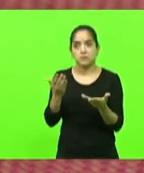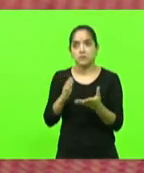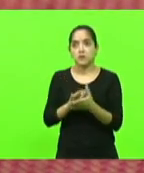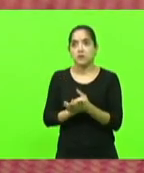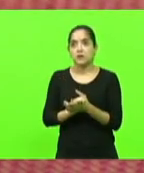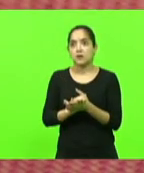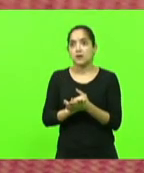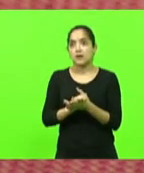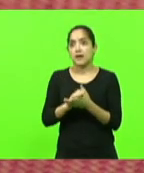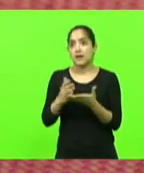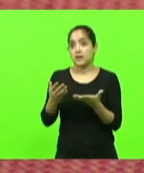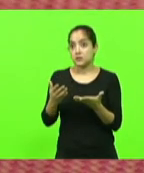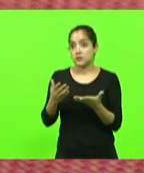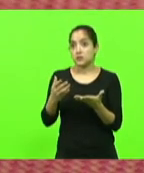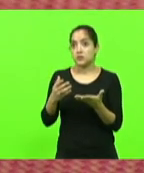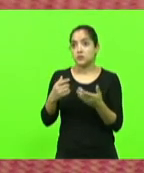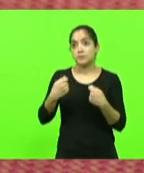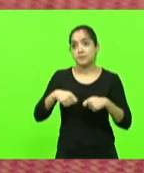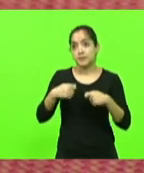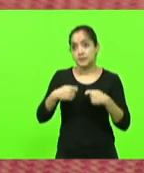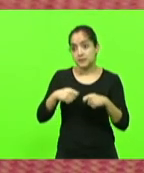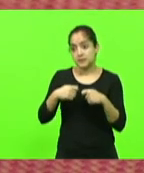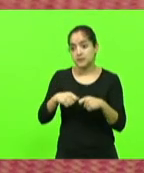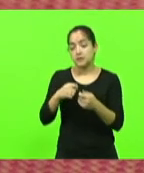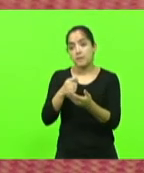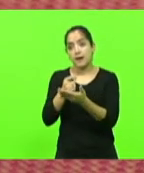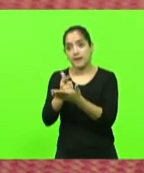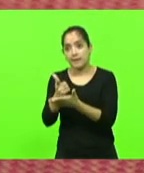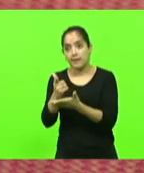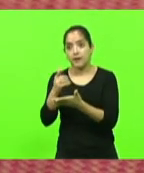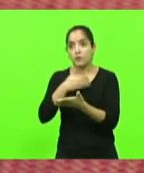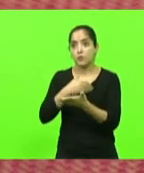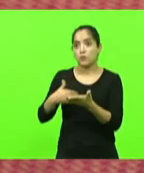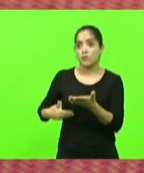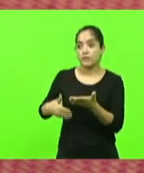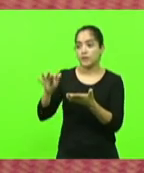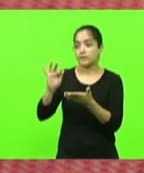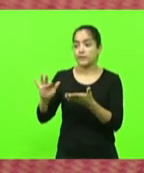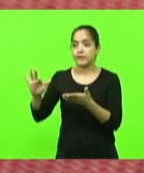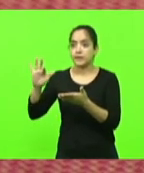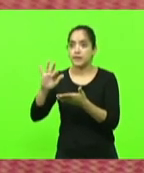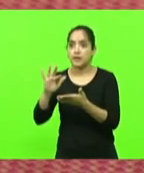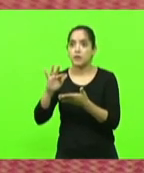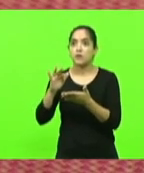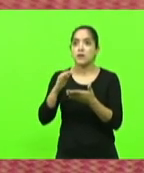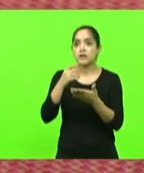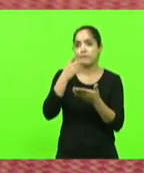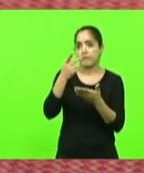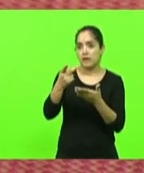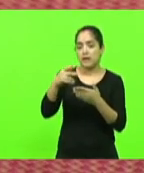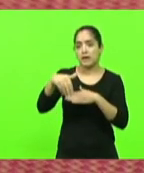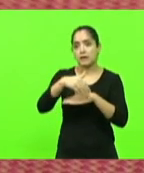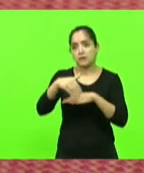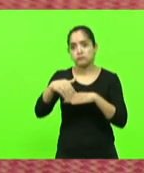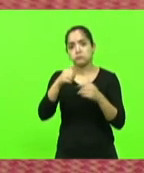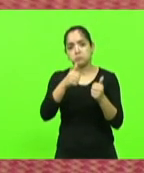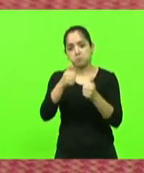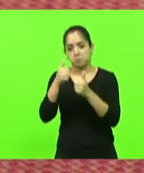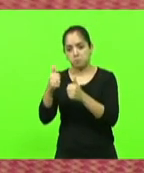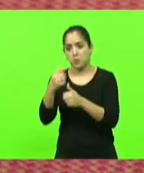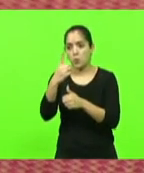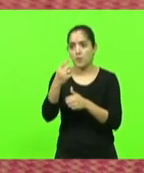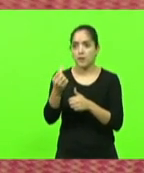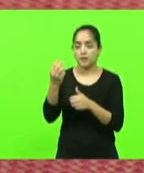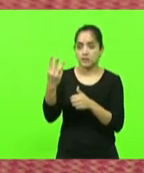temos que contribuir com o governo federal e dizer que as rodovias estão bem que é 63 está boa que é